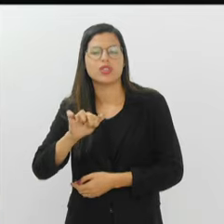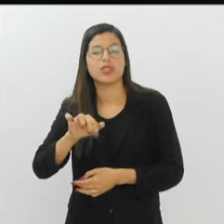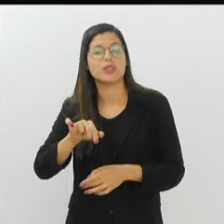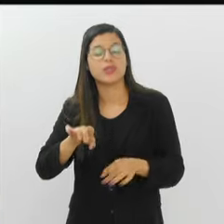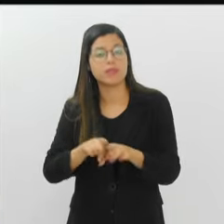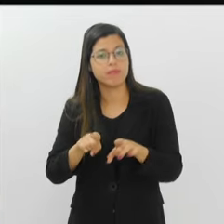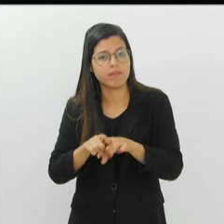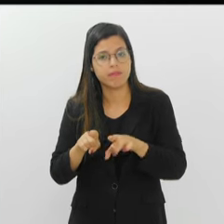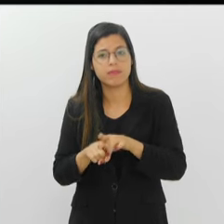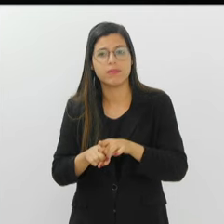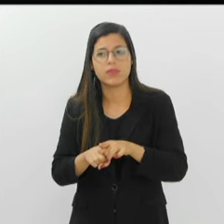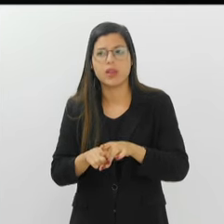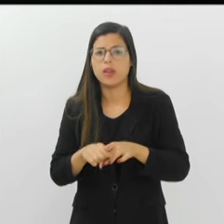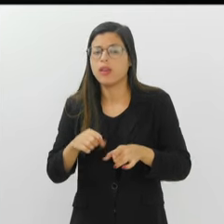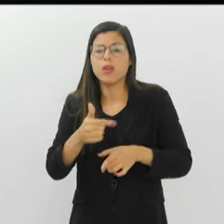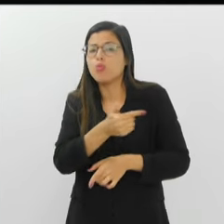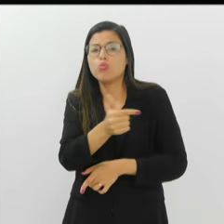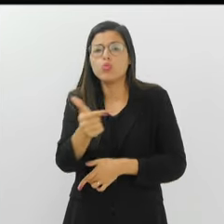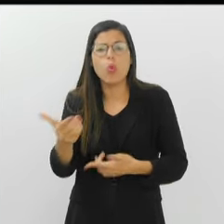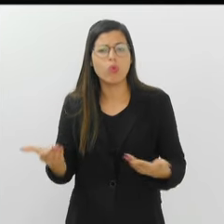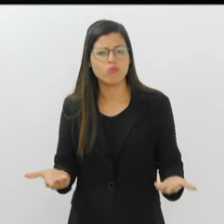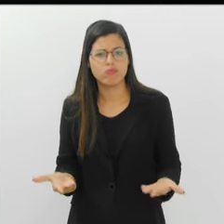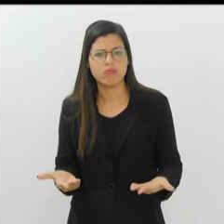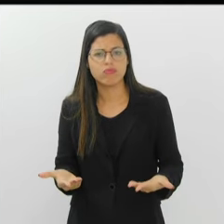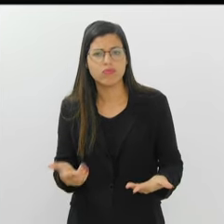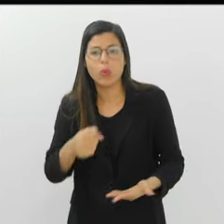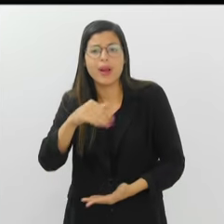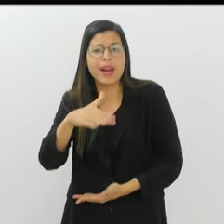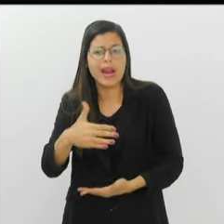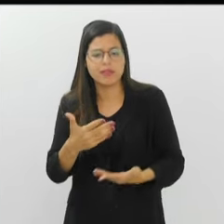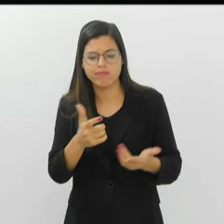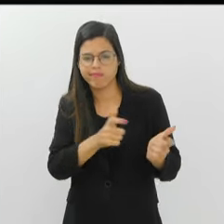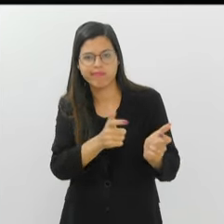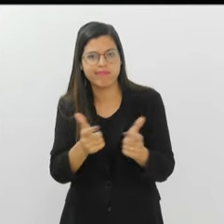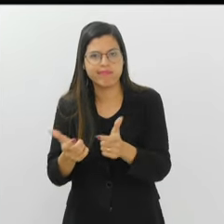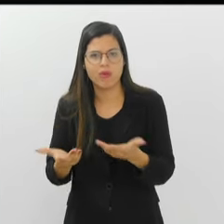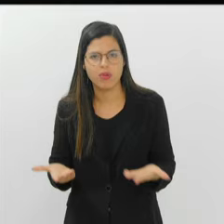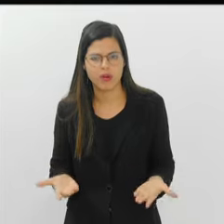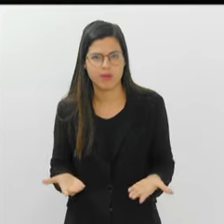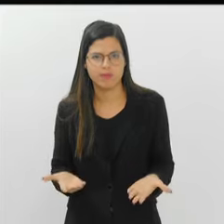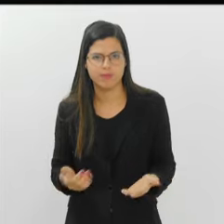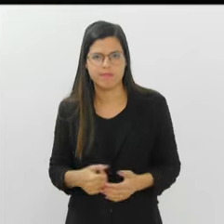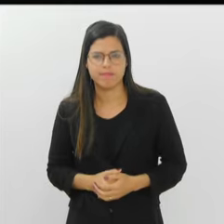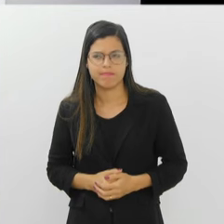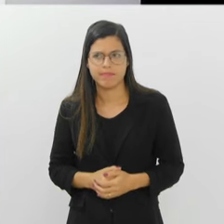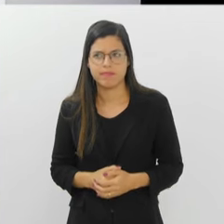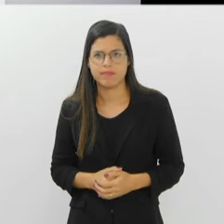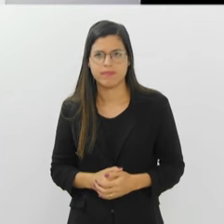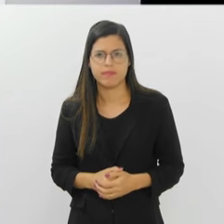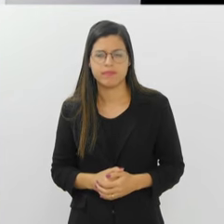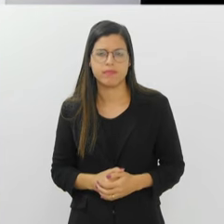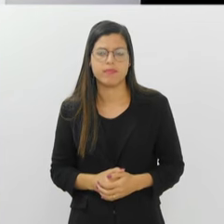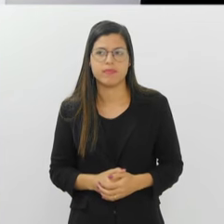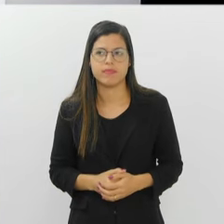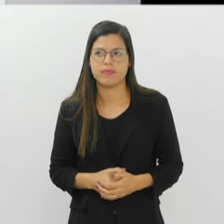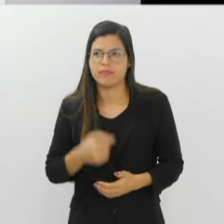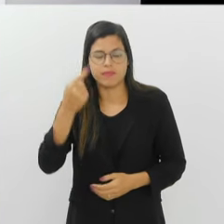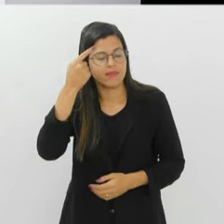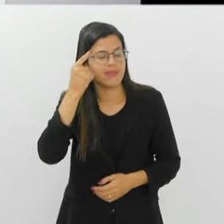né? Mas, às vezes, quem são os outros? Quem são os outros? Entendeu? Sim.